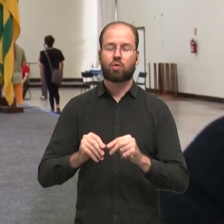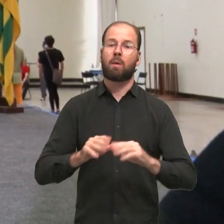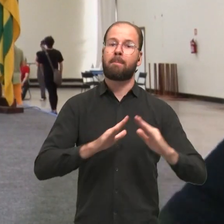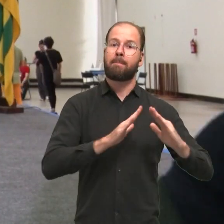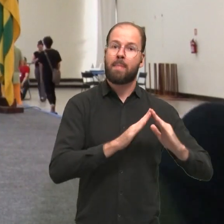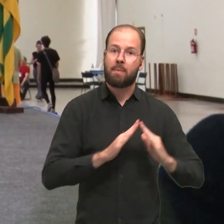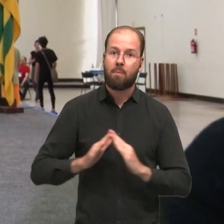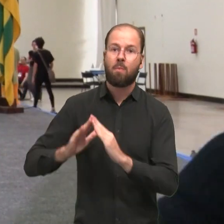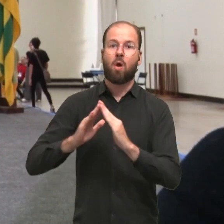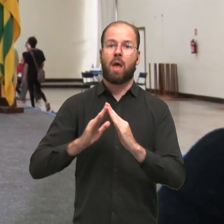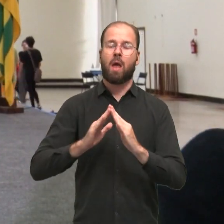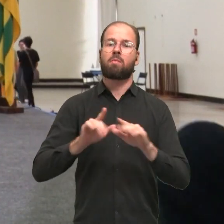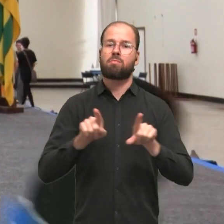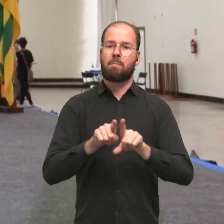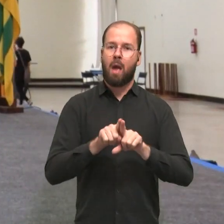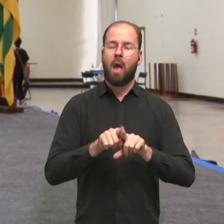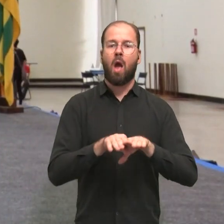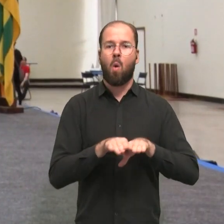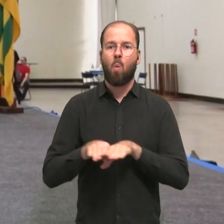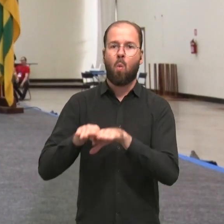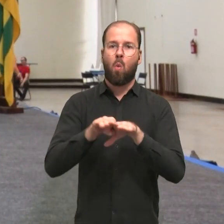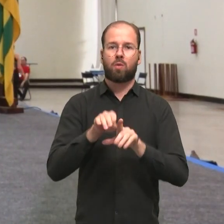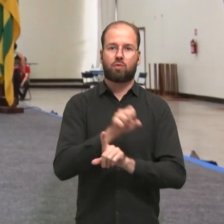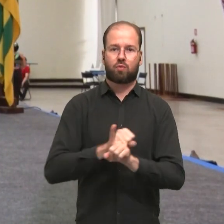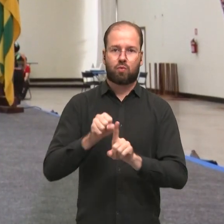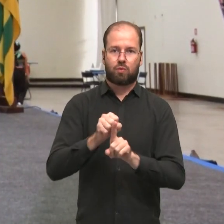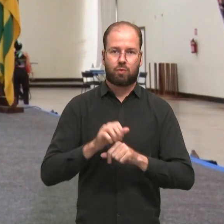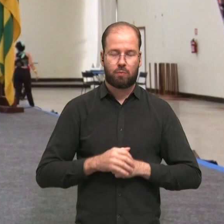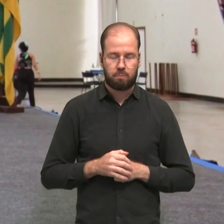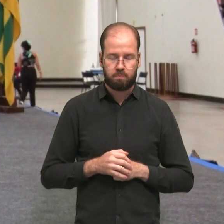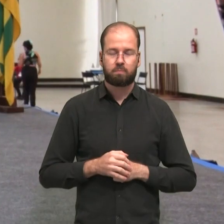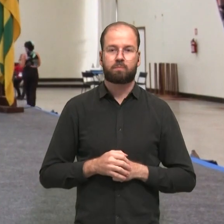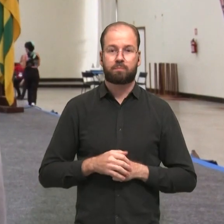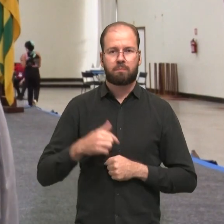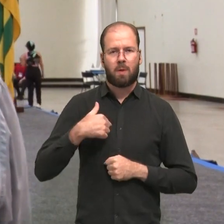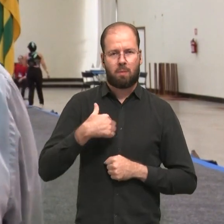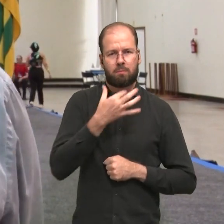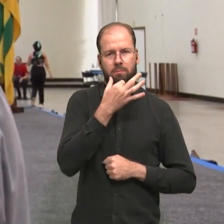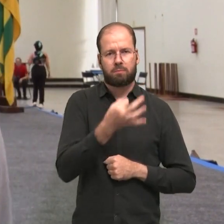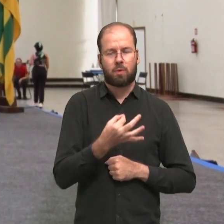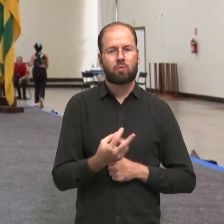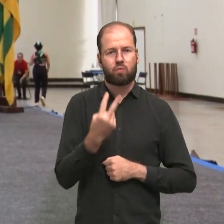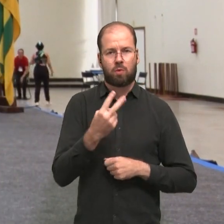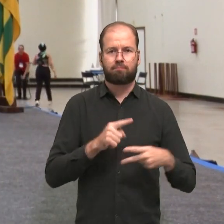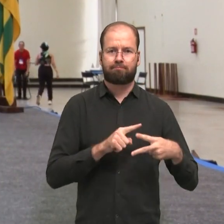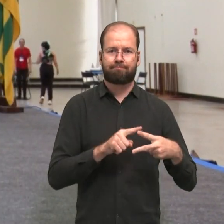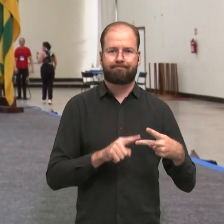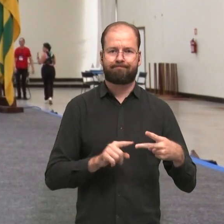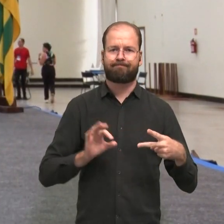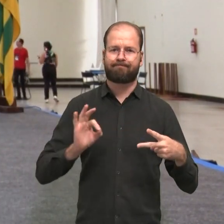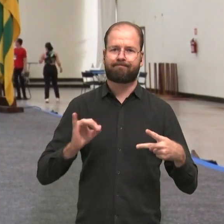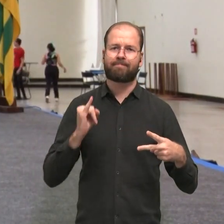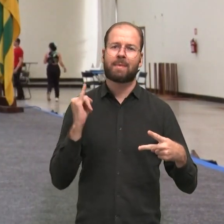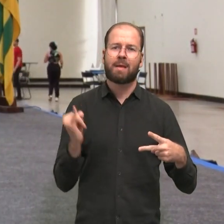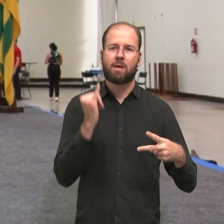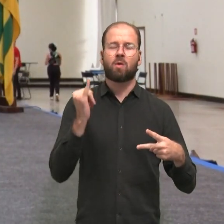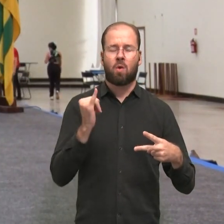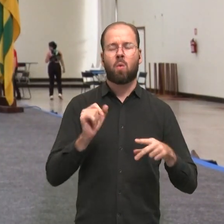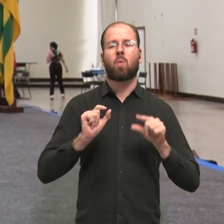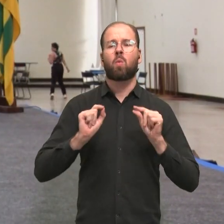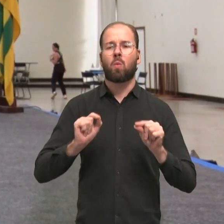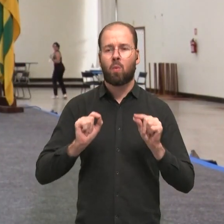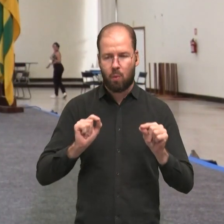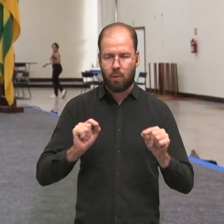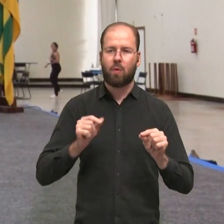e igualdade social. Eu penso que há duas questões que são extremamente importantes do ponto de vista transversal.